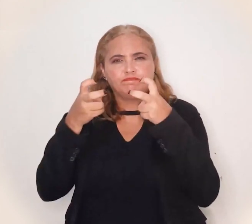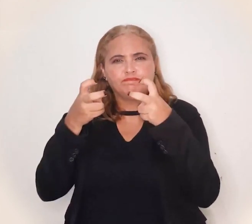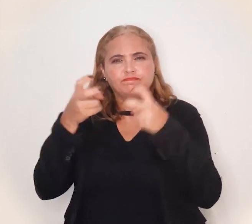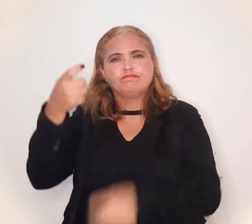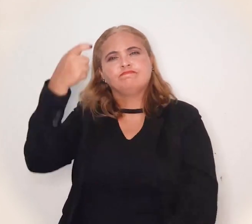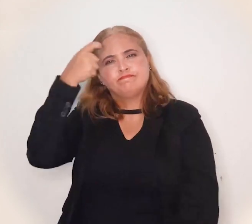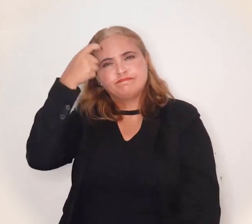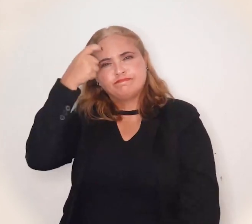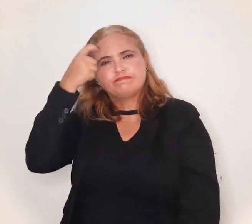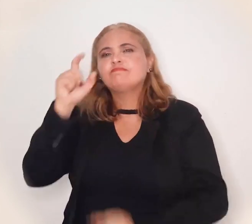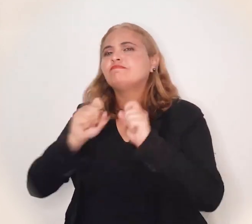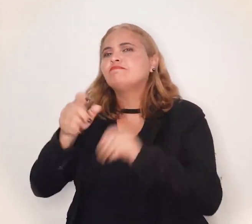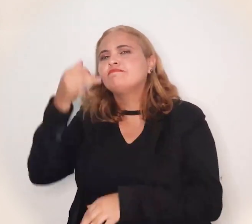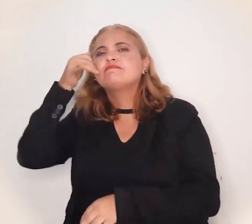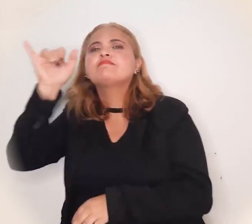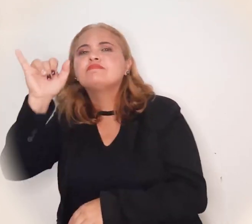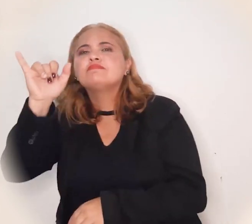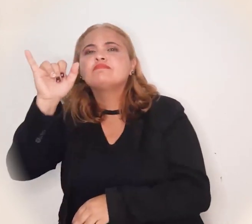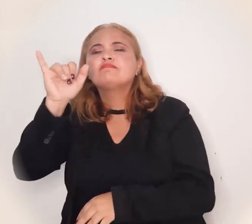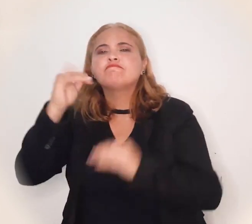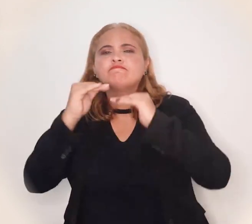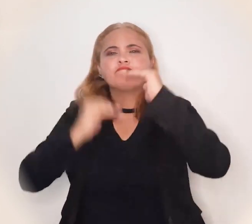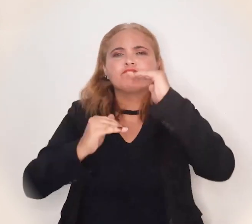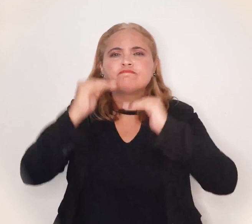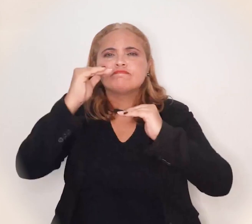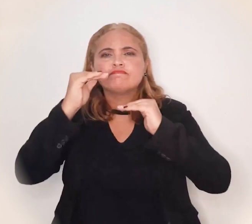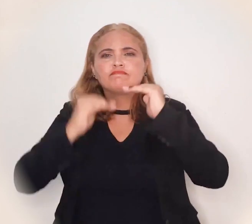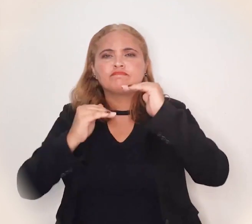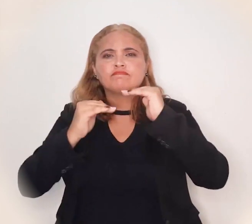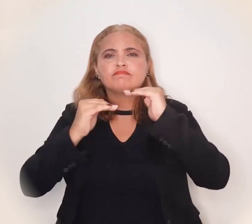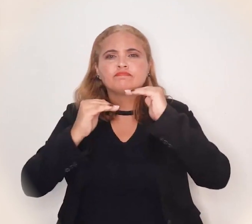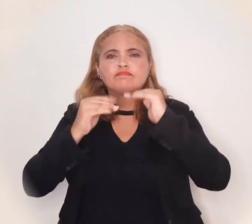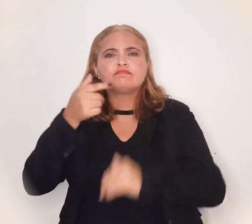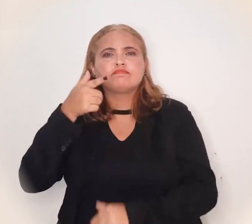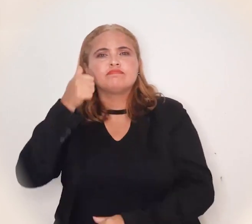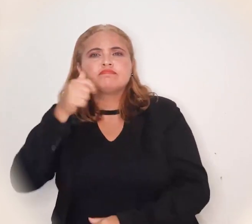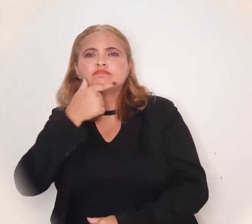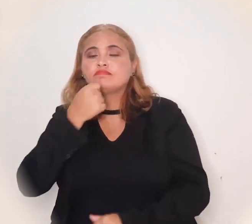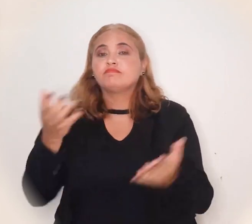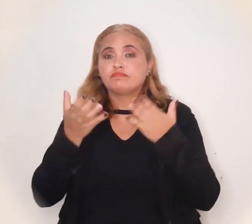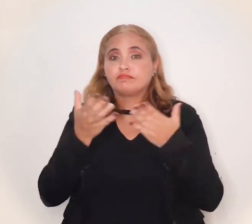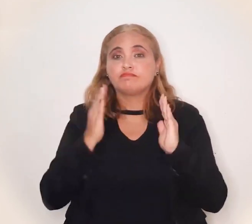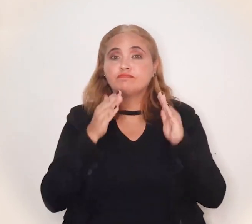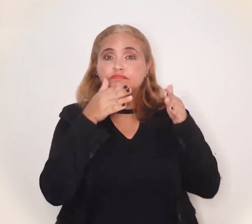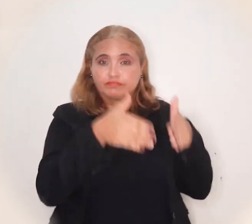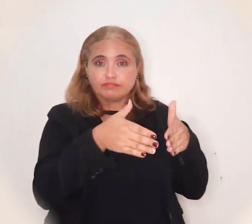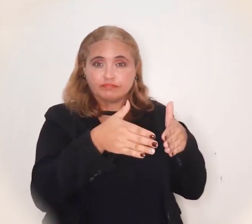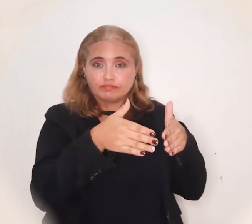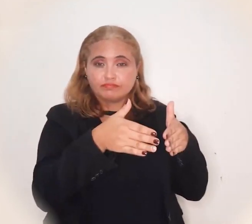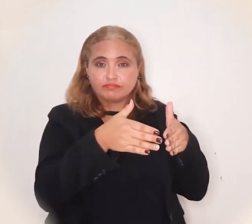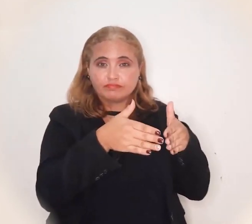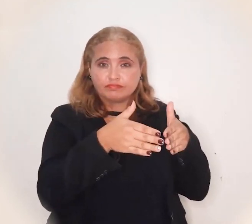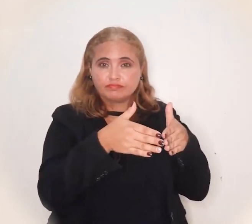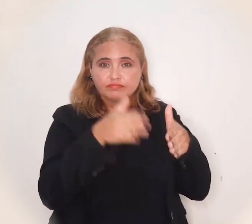essa conscientização, exatamente no sentido de evitarmos as desigualdades de gêneros. Quero,